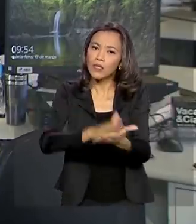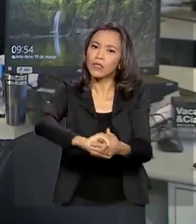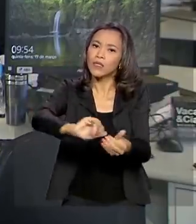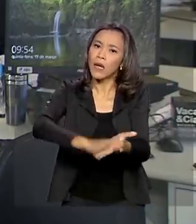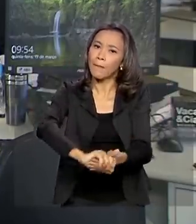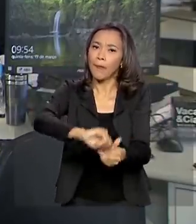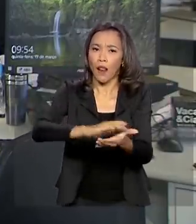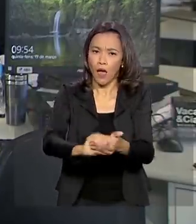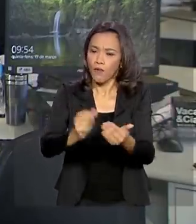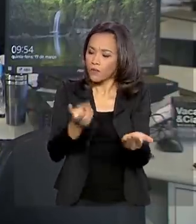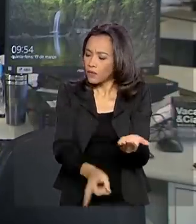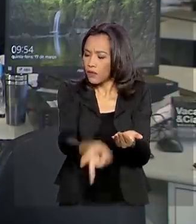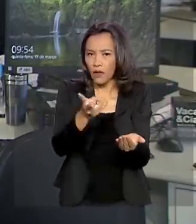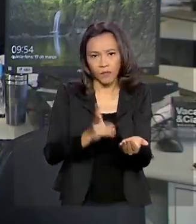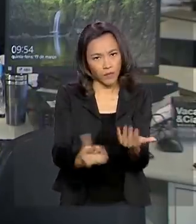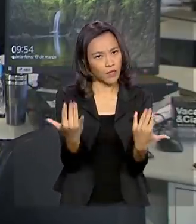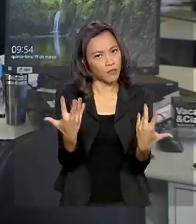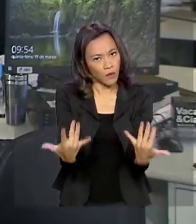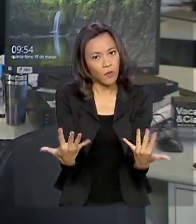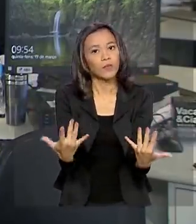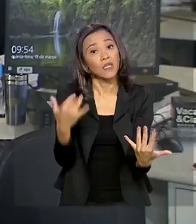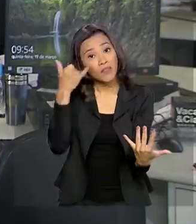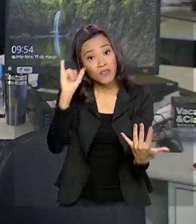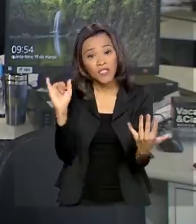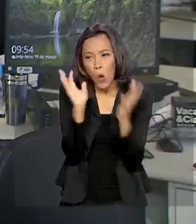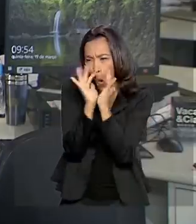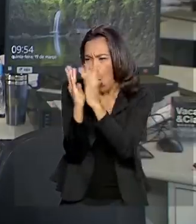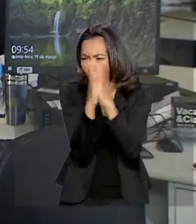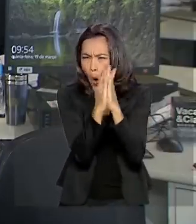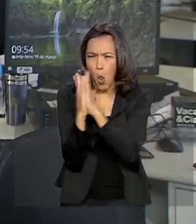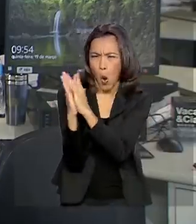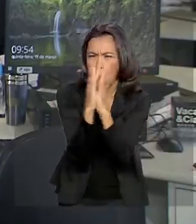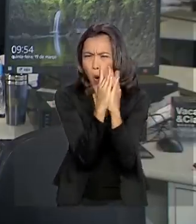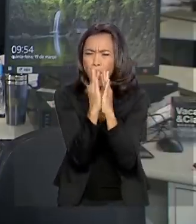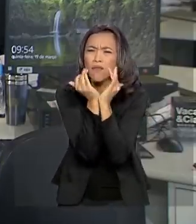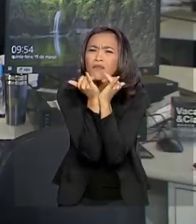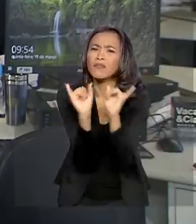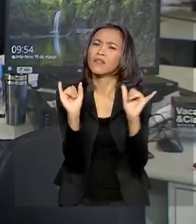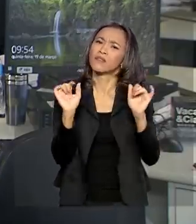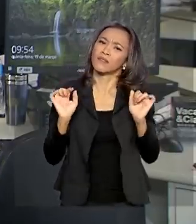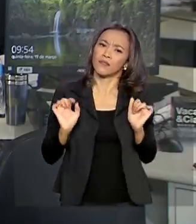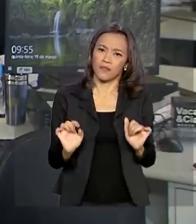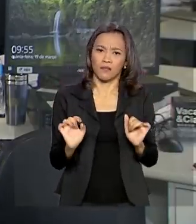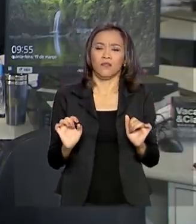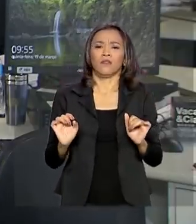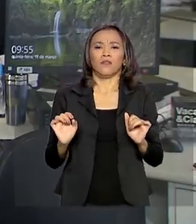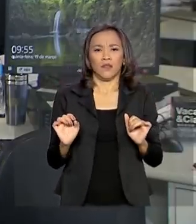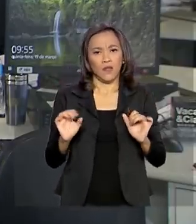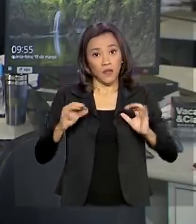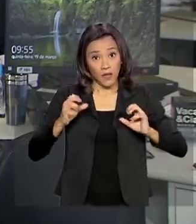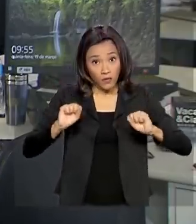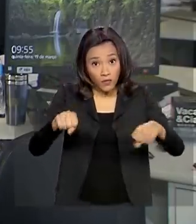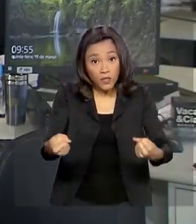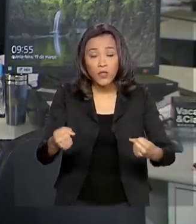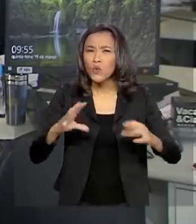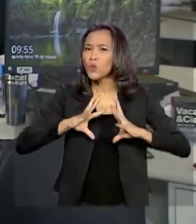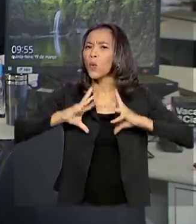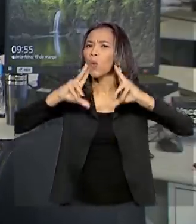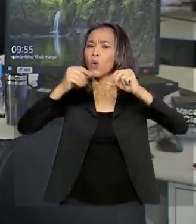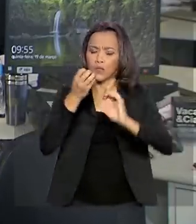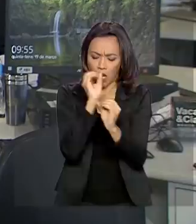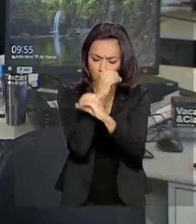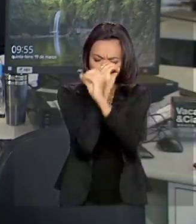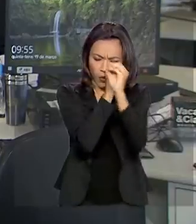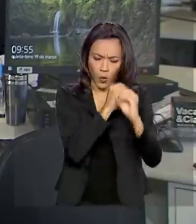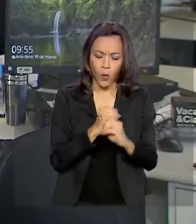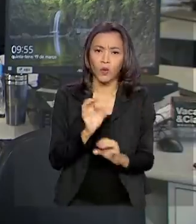frequentemente e evitem aglomerações. Renata, e só reforçando, todos os laboratórios públicos de todos os